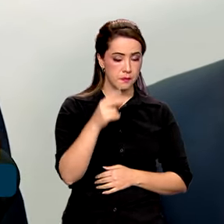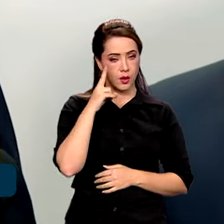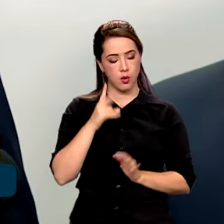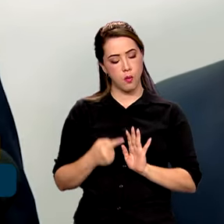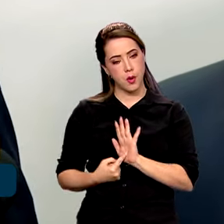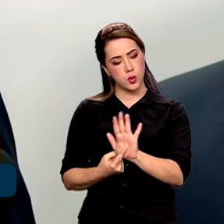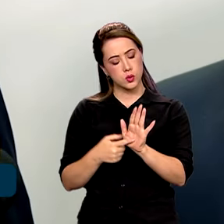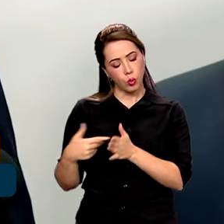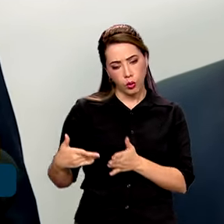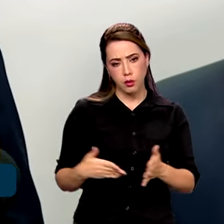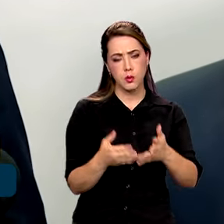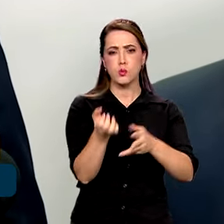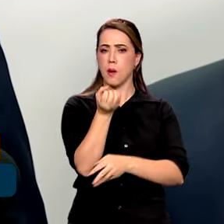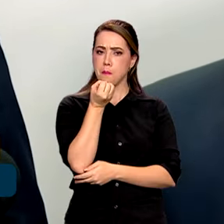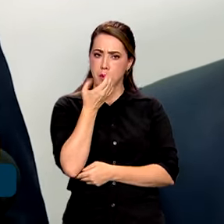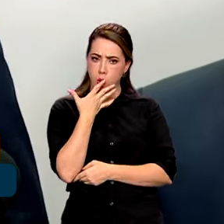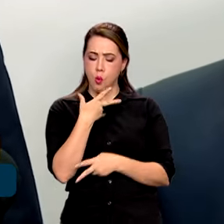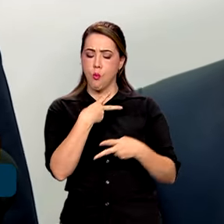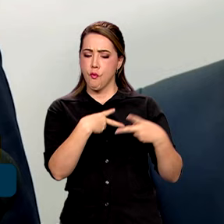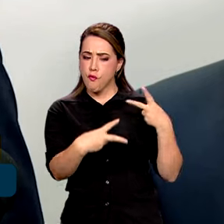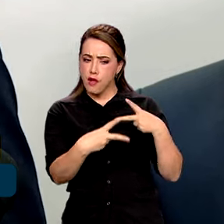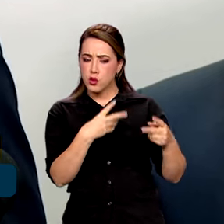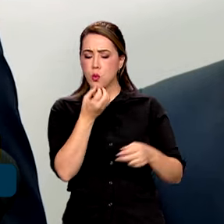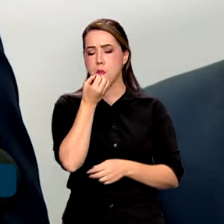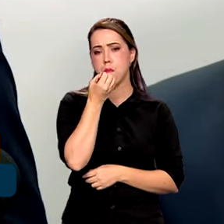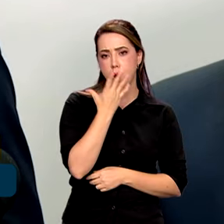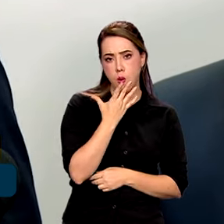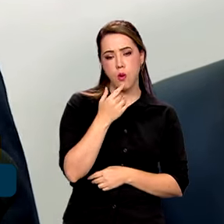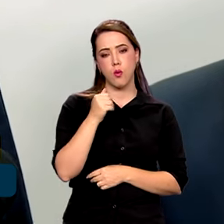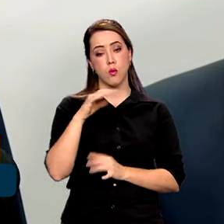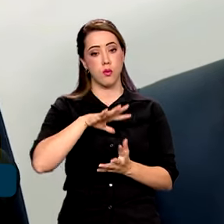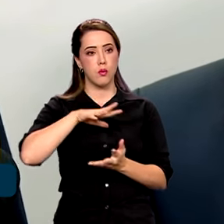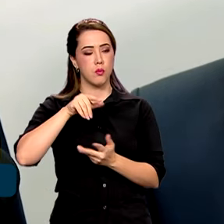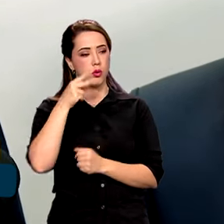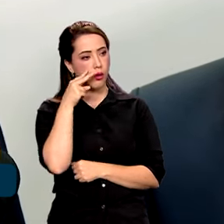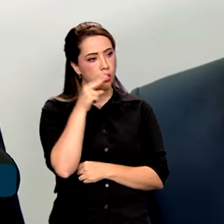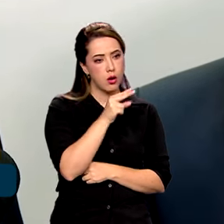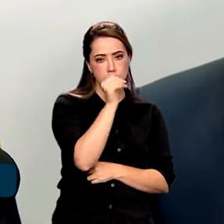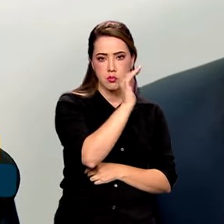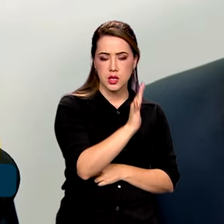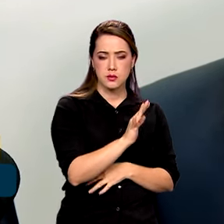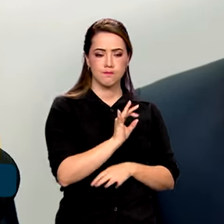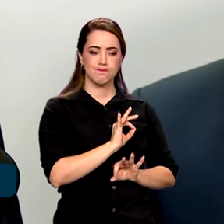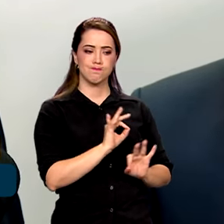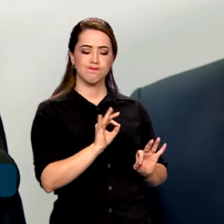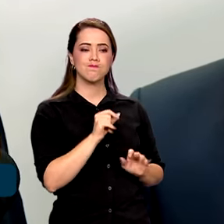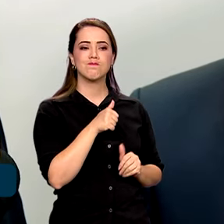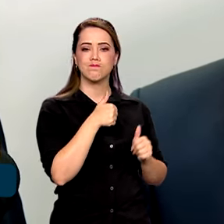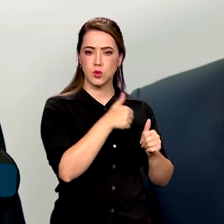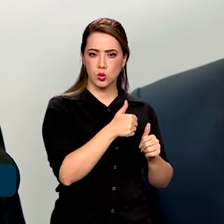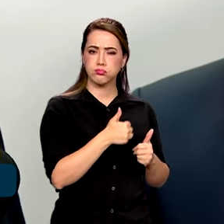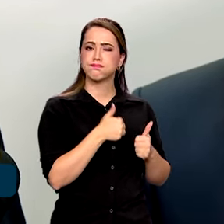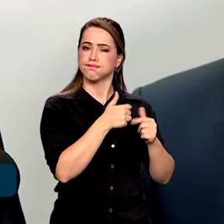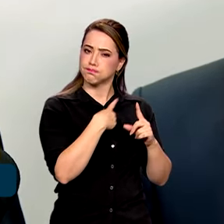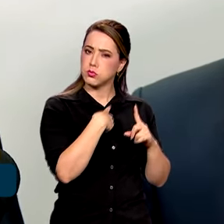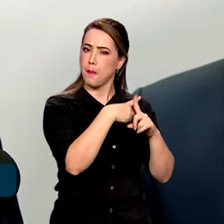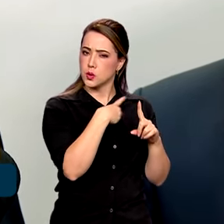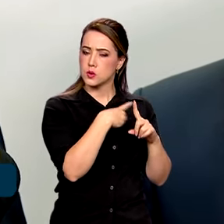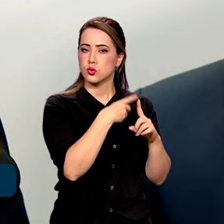estão favoráveis, o mundo está olhando para o Brasil com outros olhos, com outra percepção,